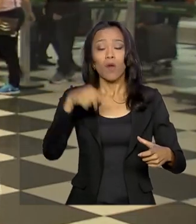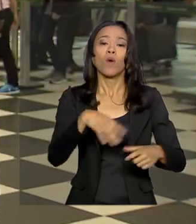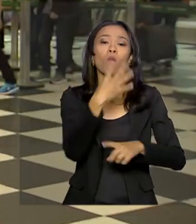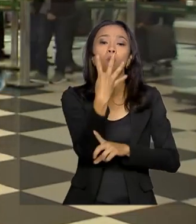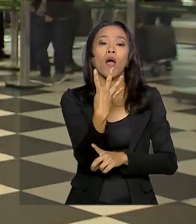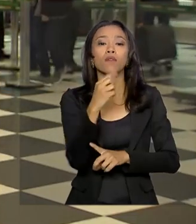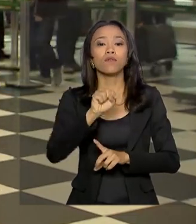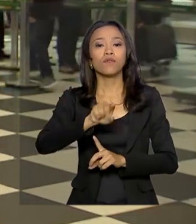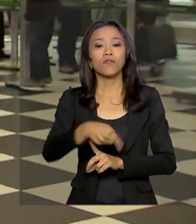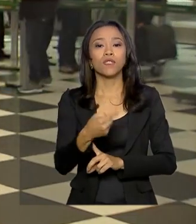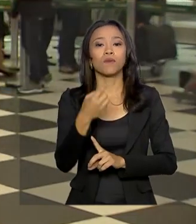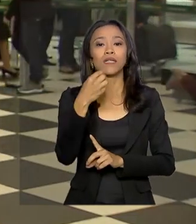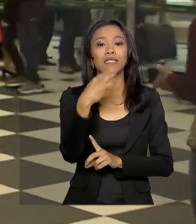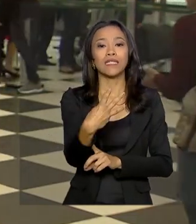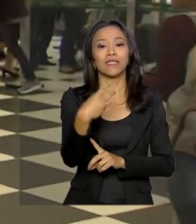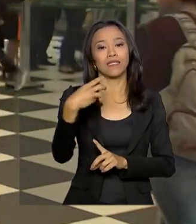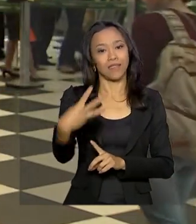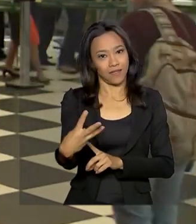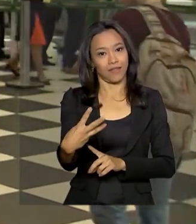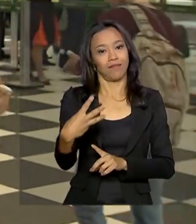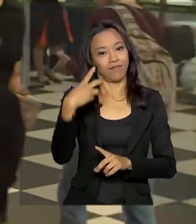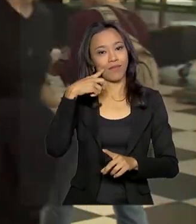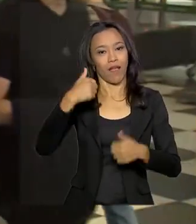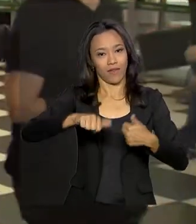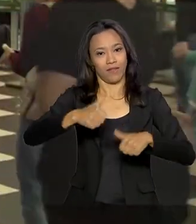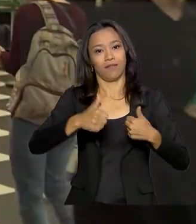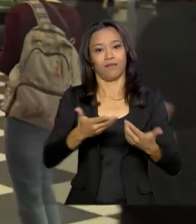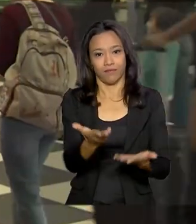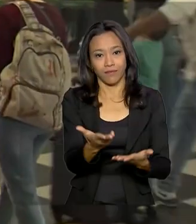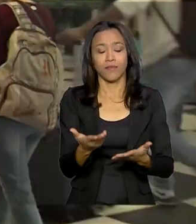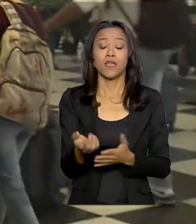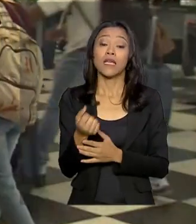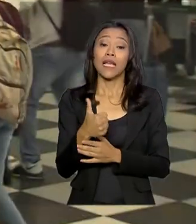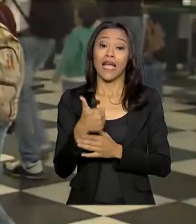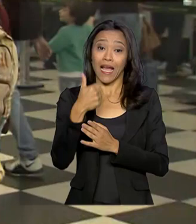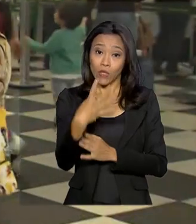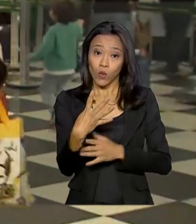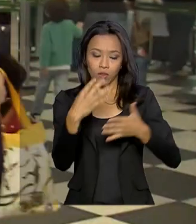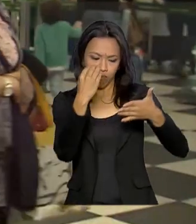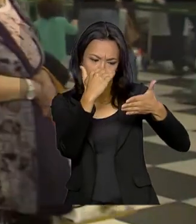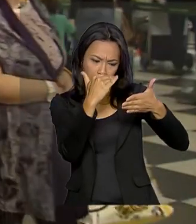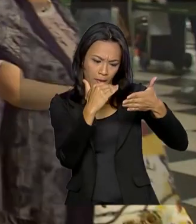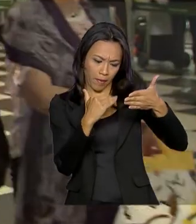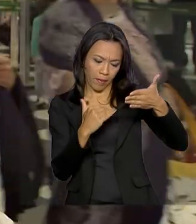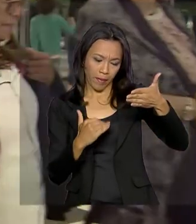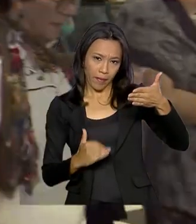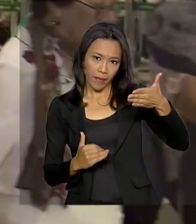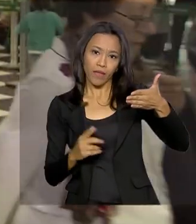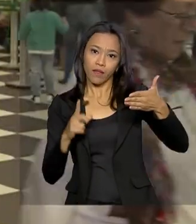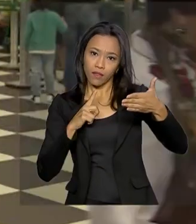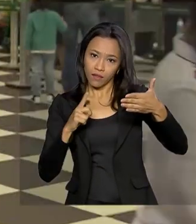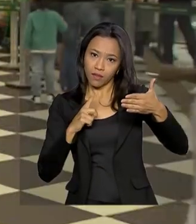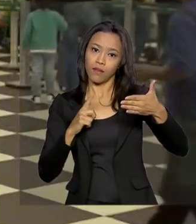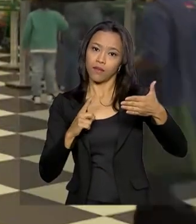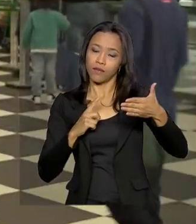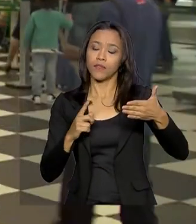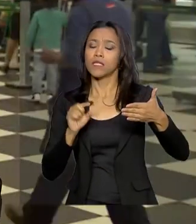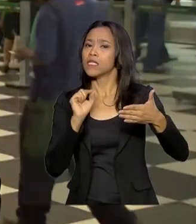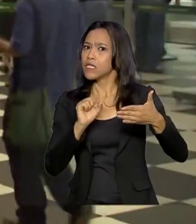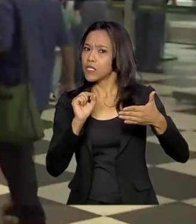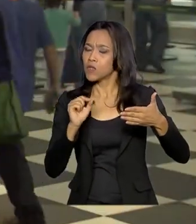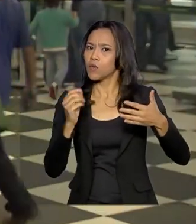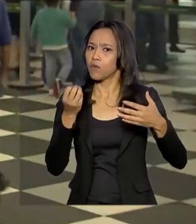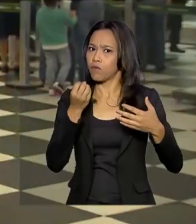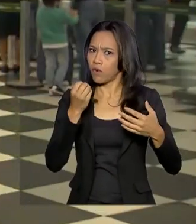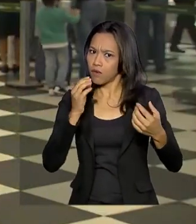,33. 14 dos 16 indicadores receberam nota acima de 4, o que superou